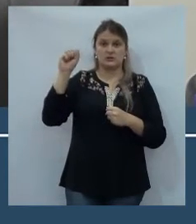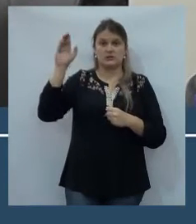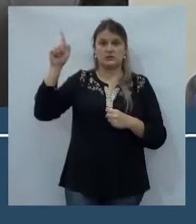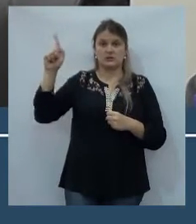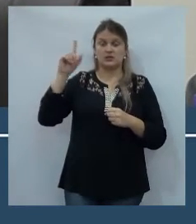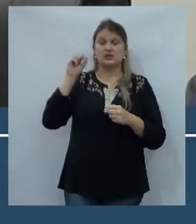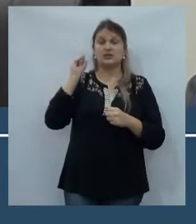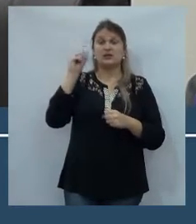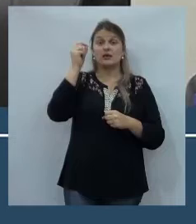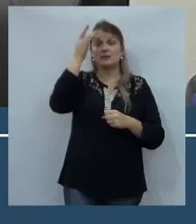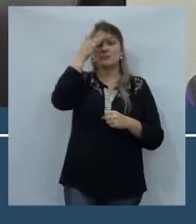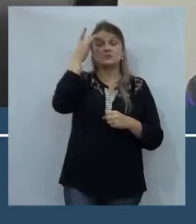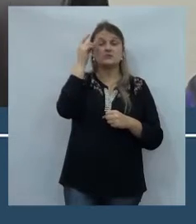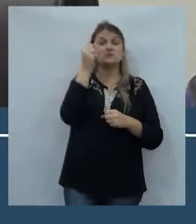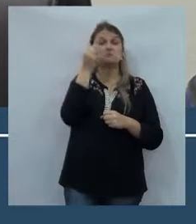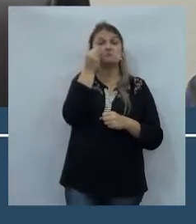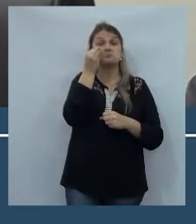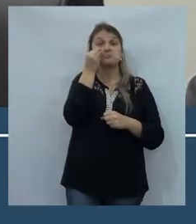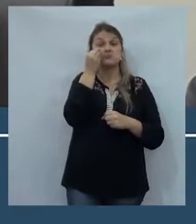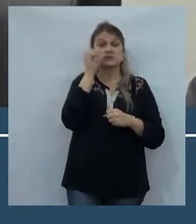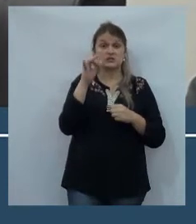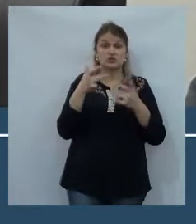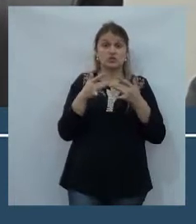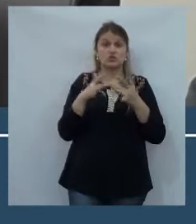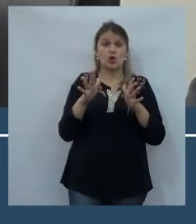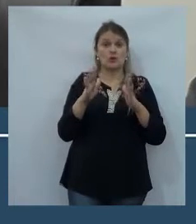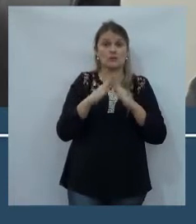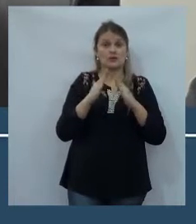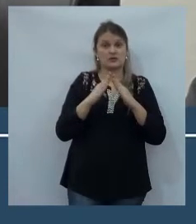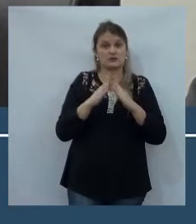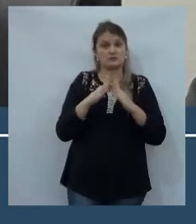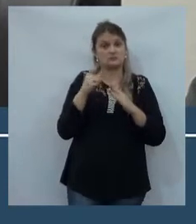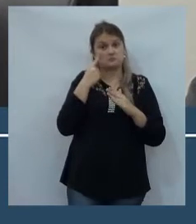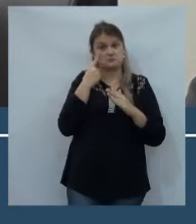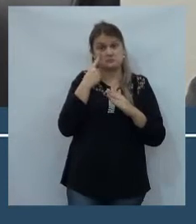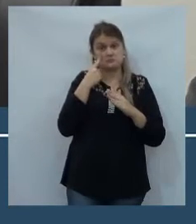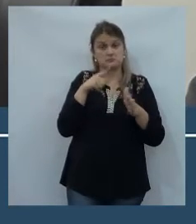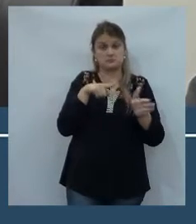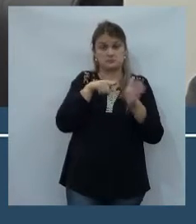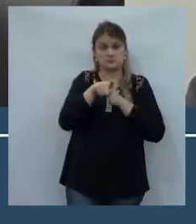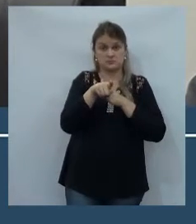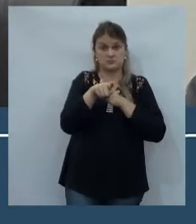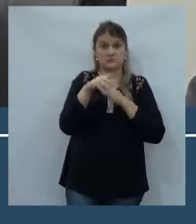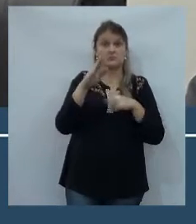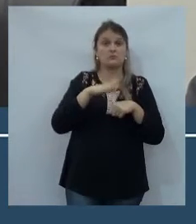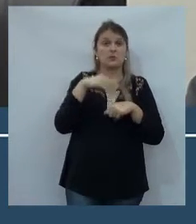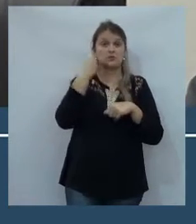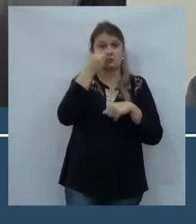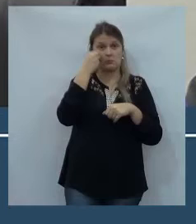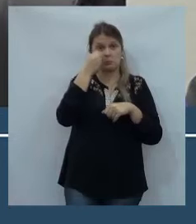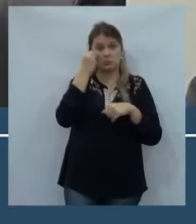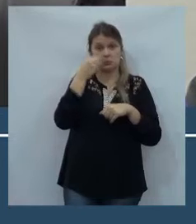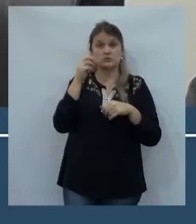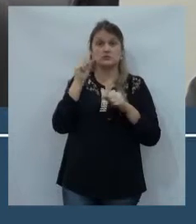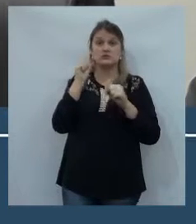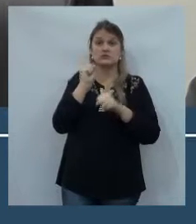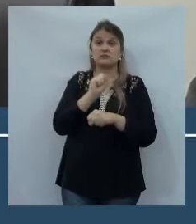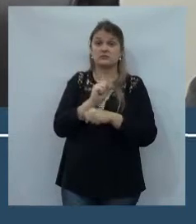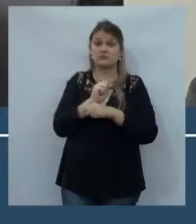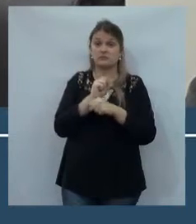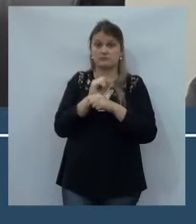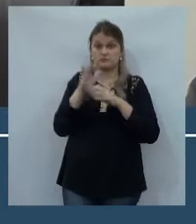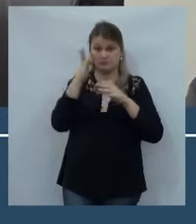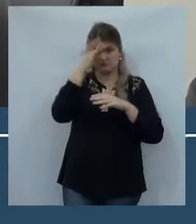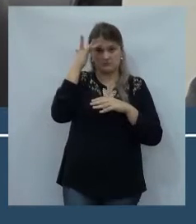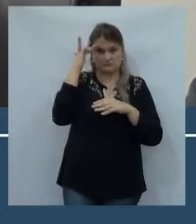com essa expectativa que vai sobrar algumas casas. Mas isso eu vou fazer uma pergunta para ele mais oportunamente, e espero que esse pessoal